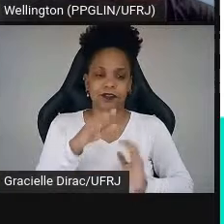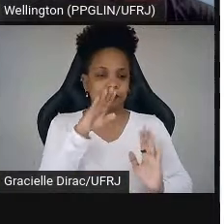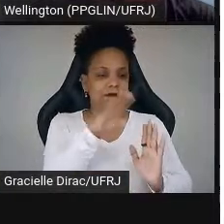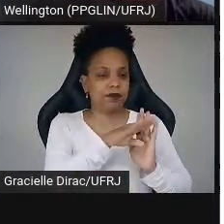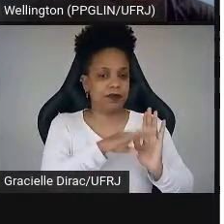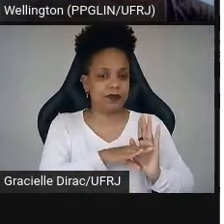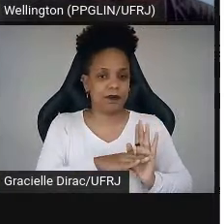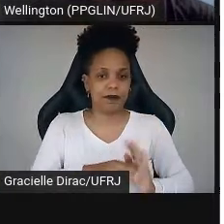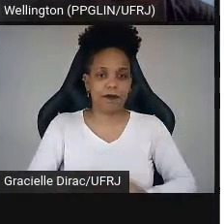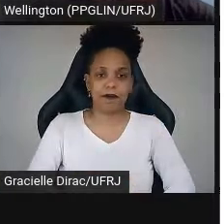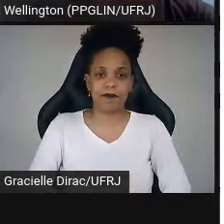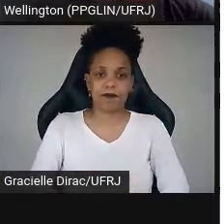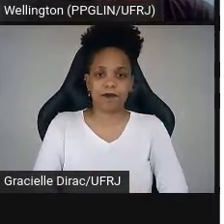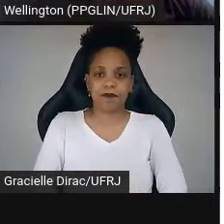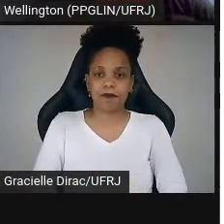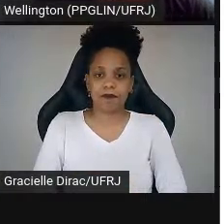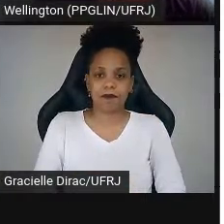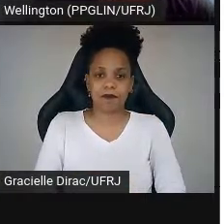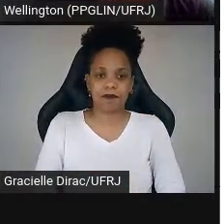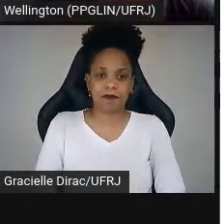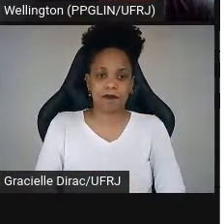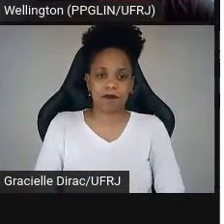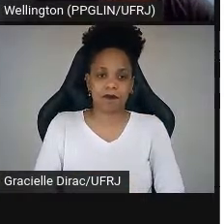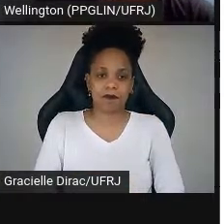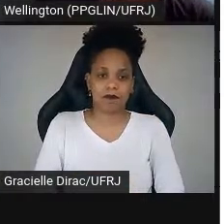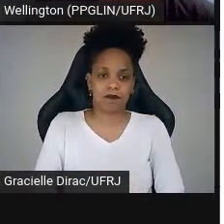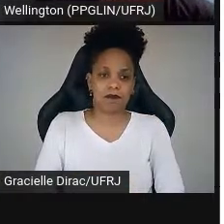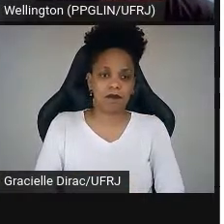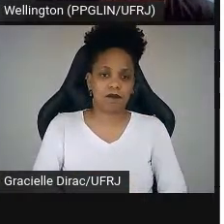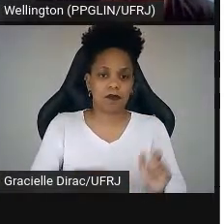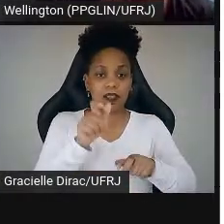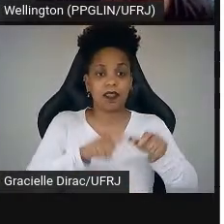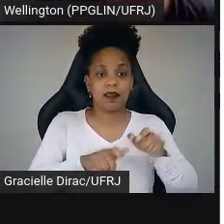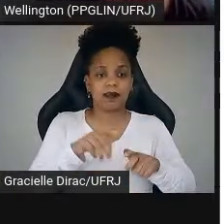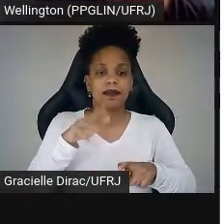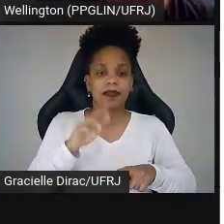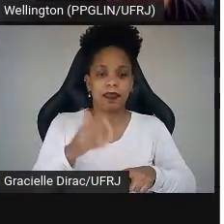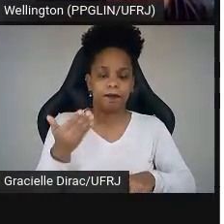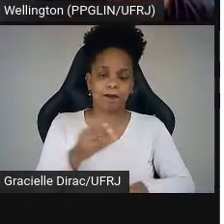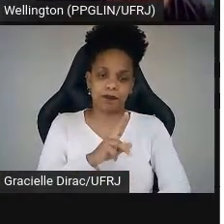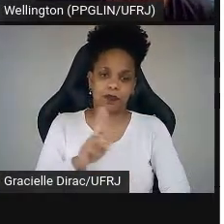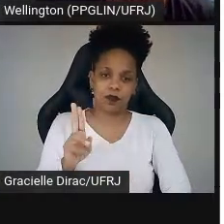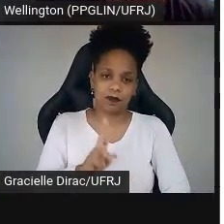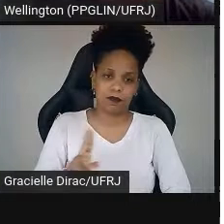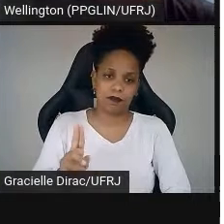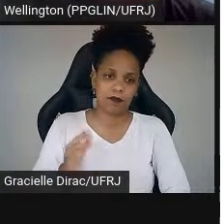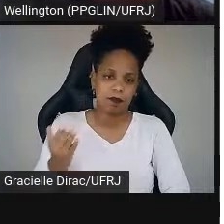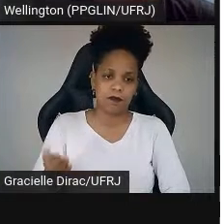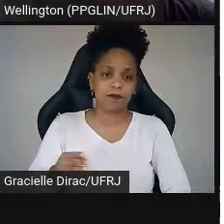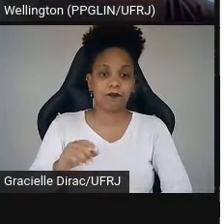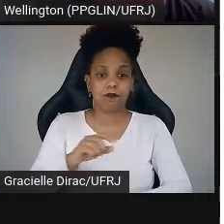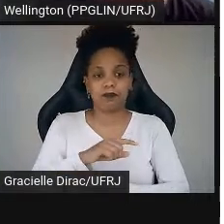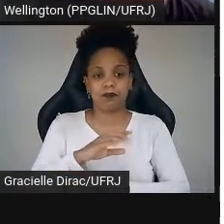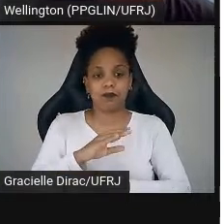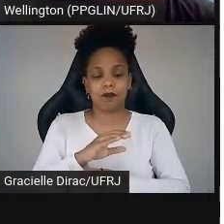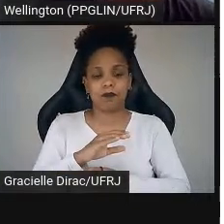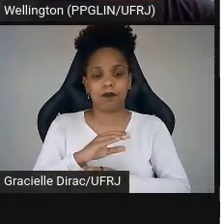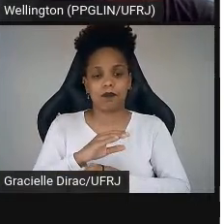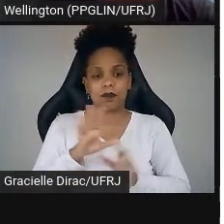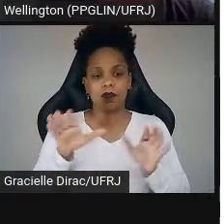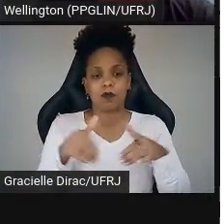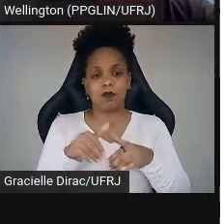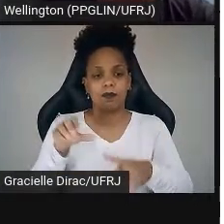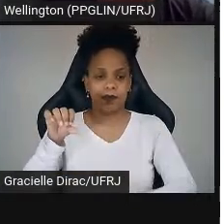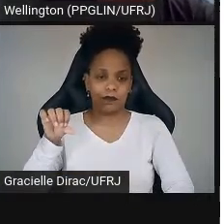E aí, a primeira coisa para a gente falar são dos membros. Nós temos hoje na nossa comissão nove membros. O Ademir, que falou um